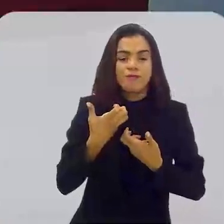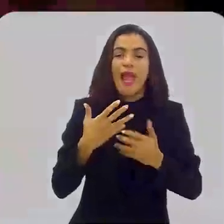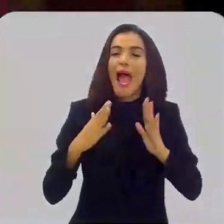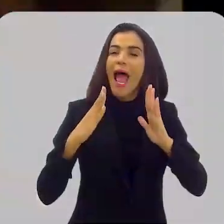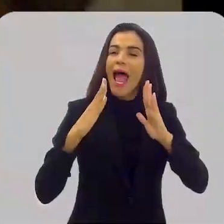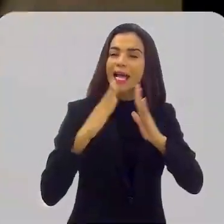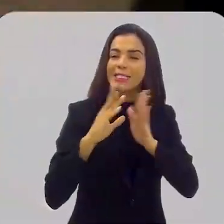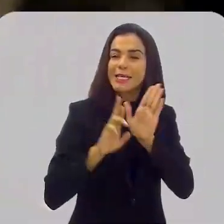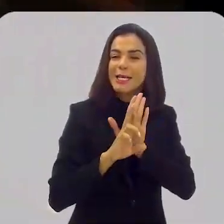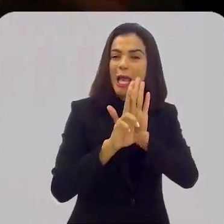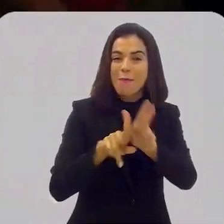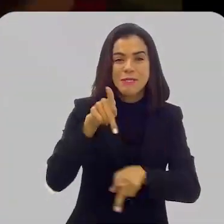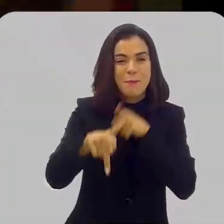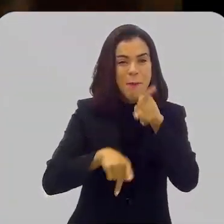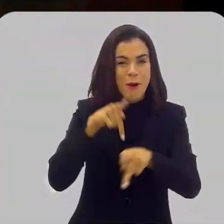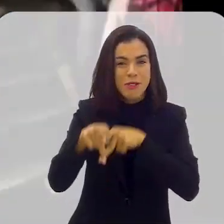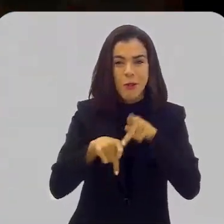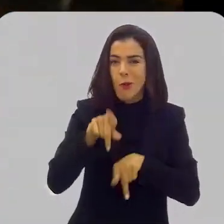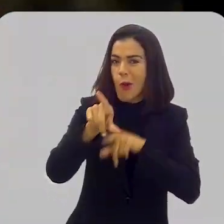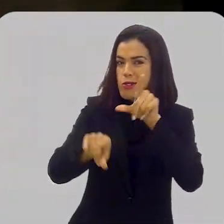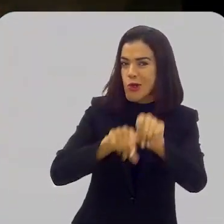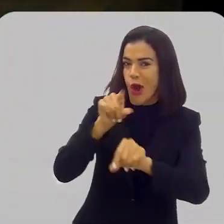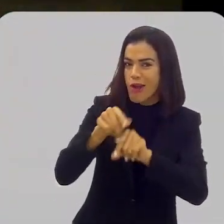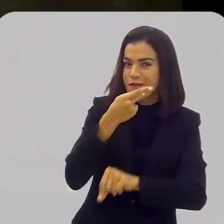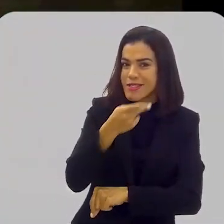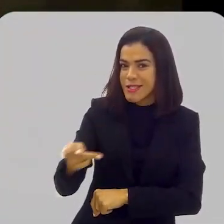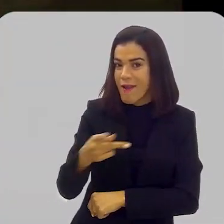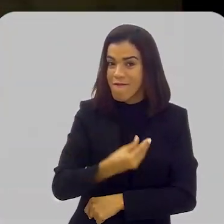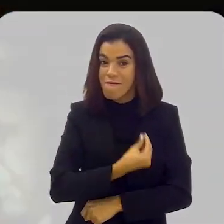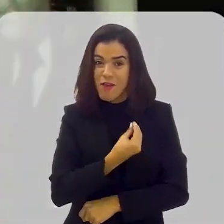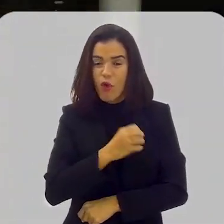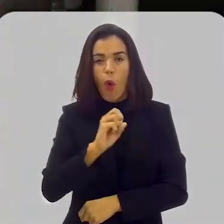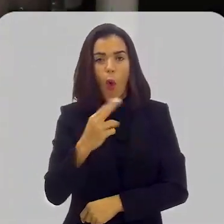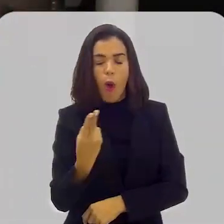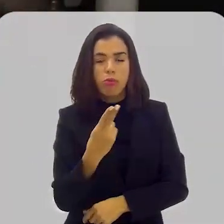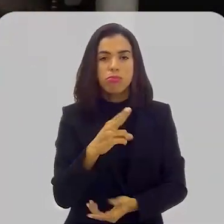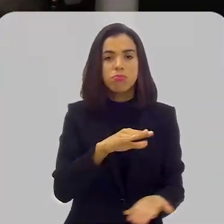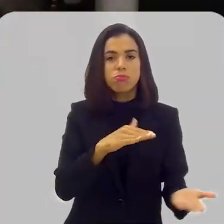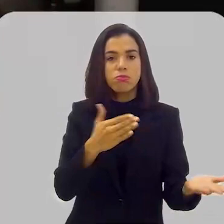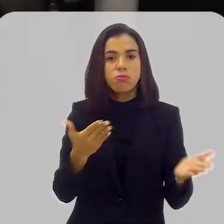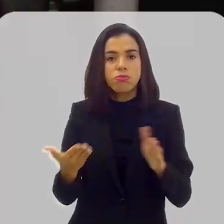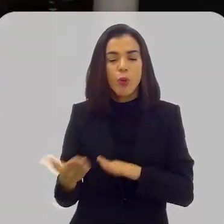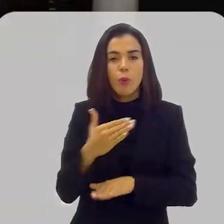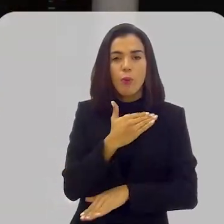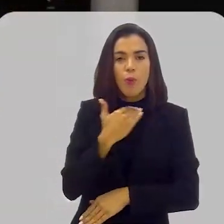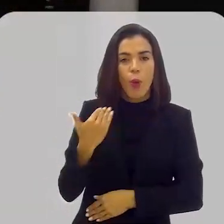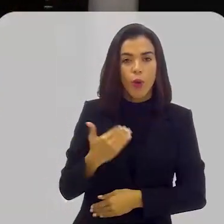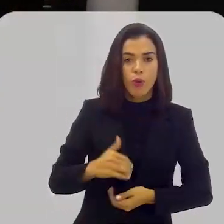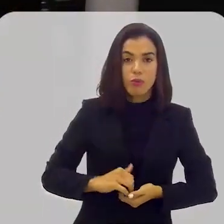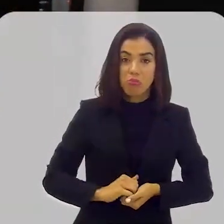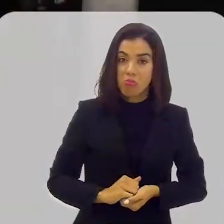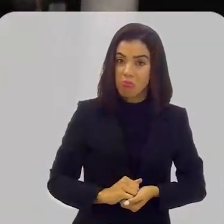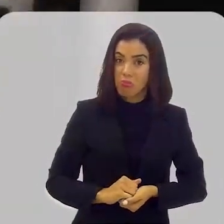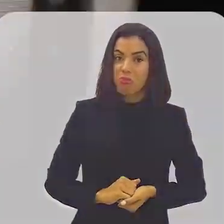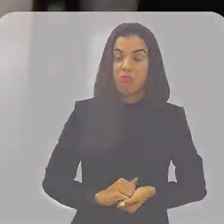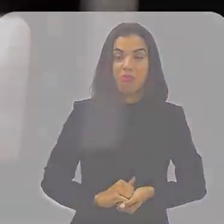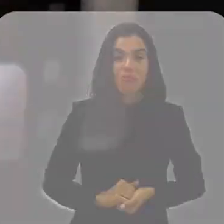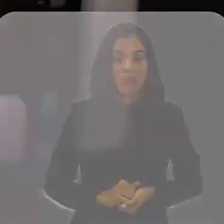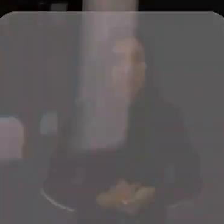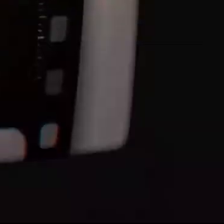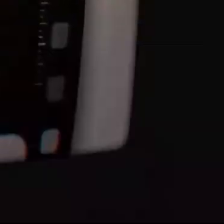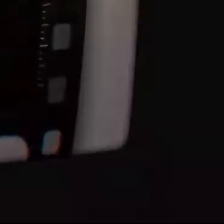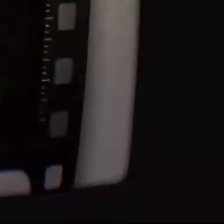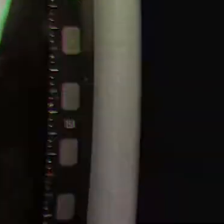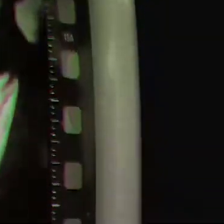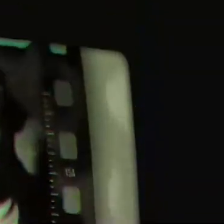A casa do povo nem sempre escolhe a visita dos vivos Ou dos mortos E